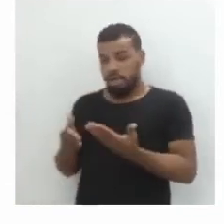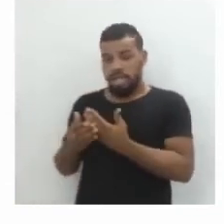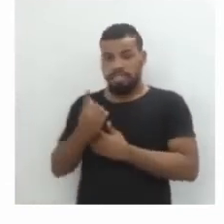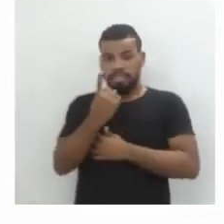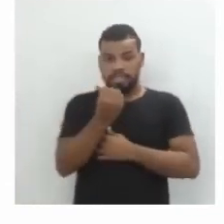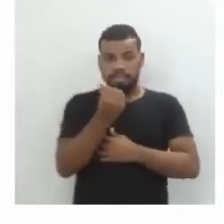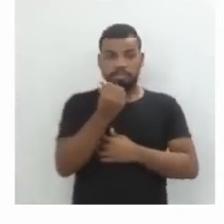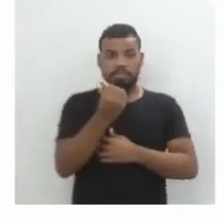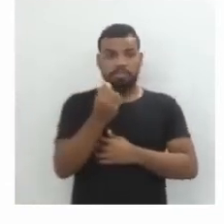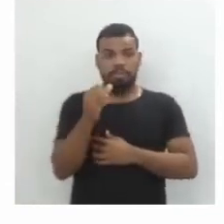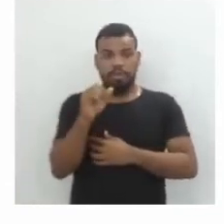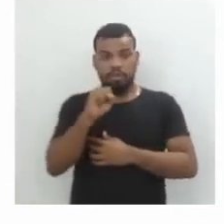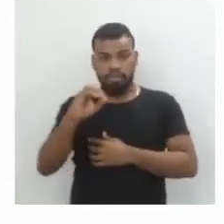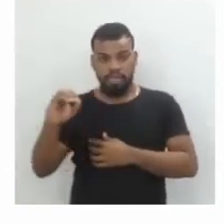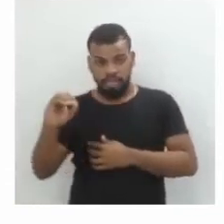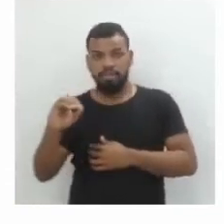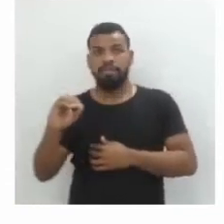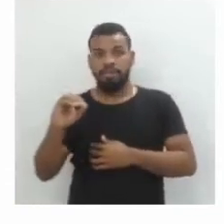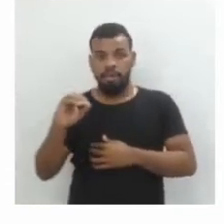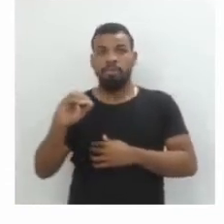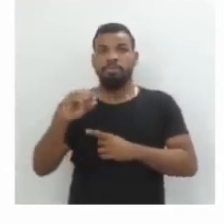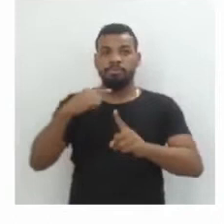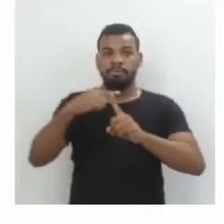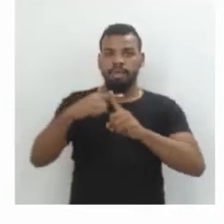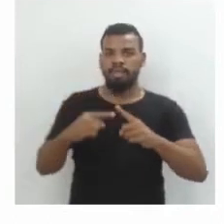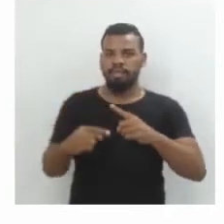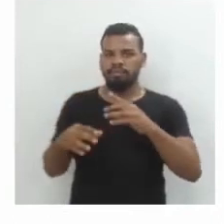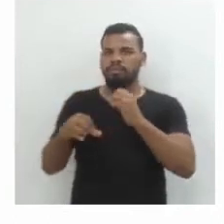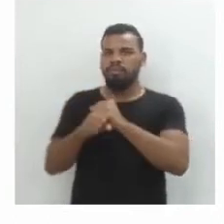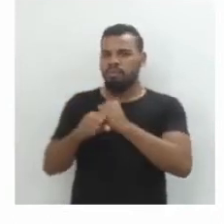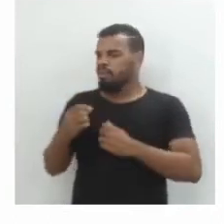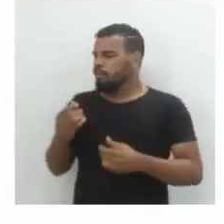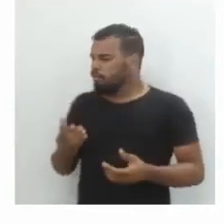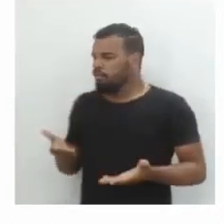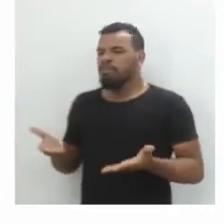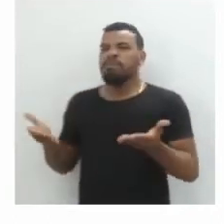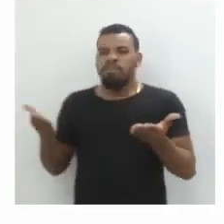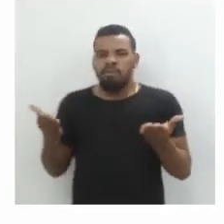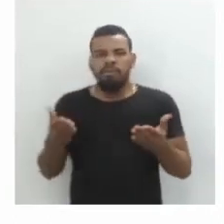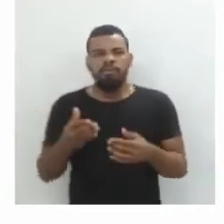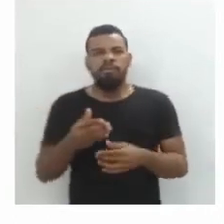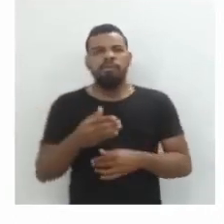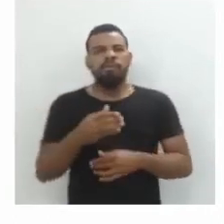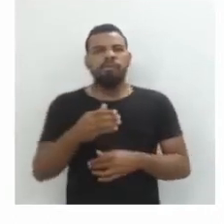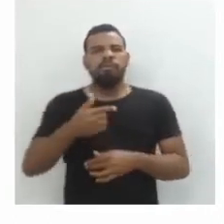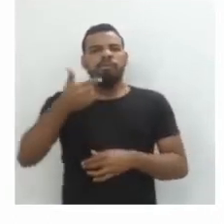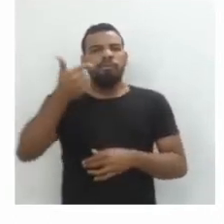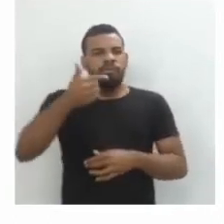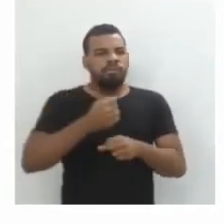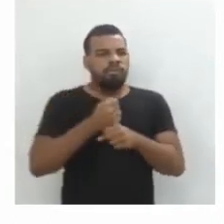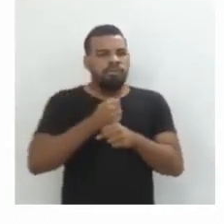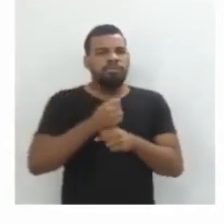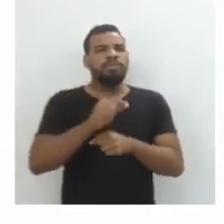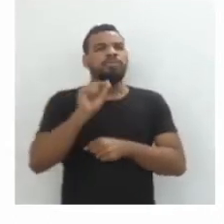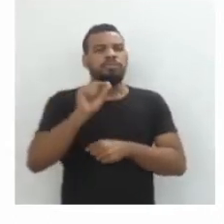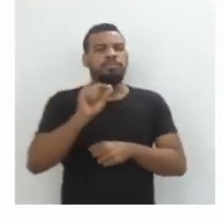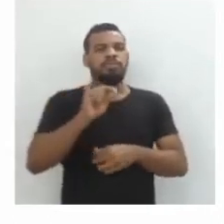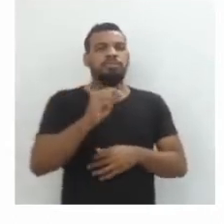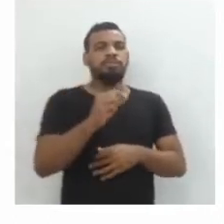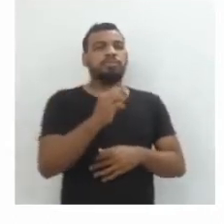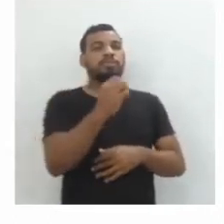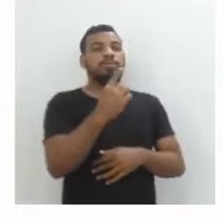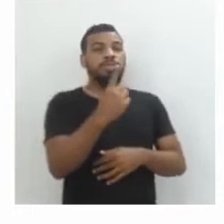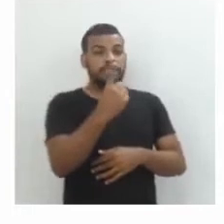,00, a gente vai ter R$840,00 de juros. Então o montante agora, no final do segundo ano, vai ser esses R$16